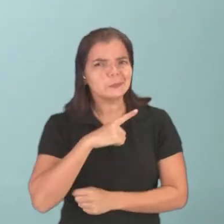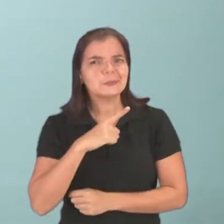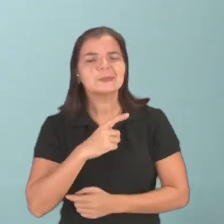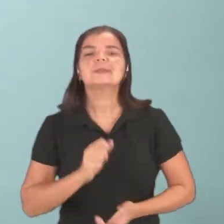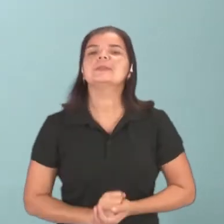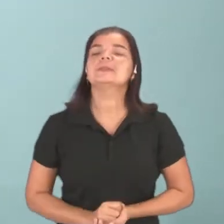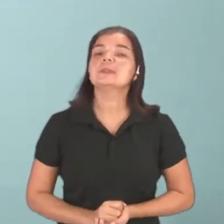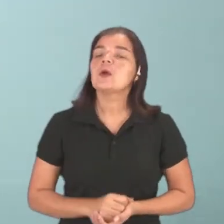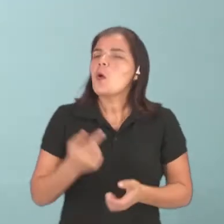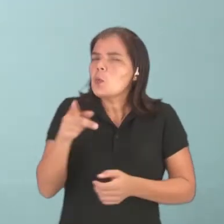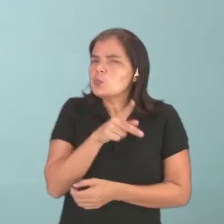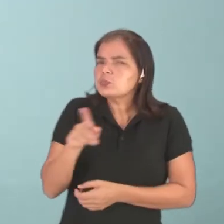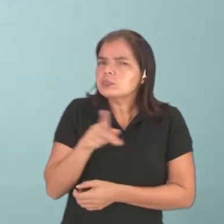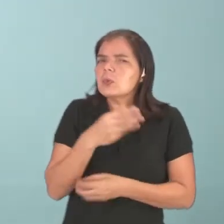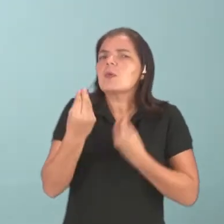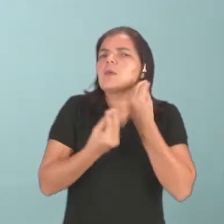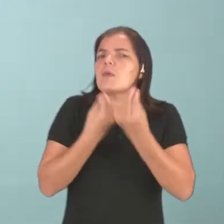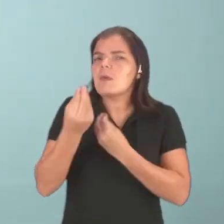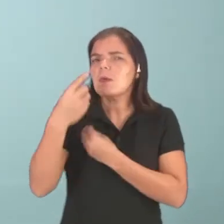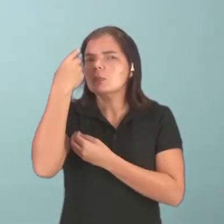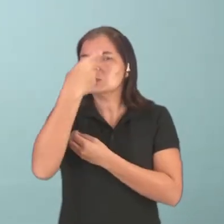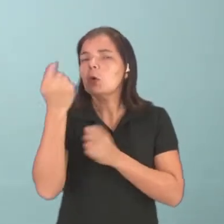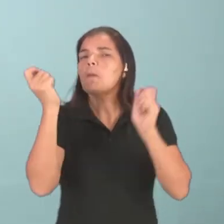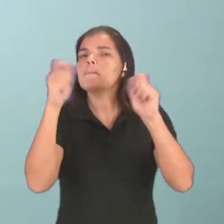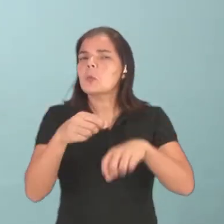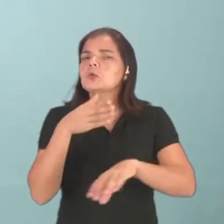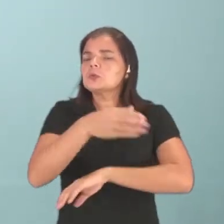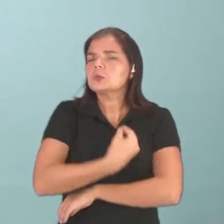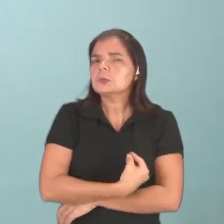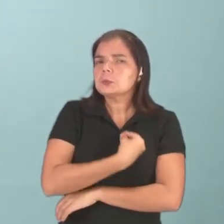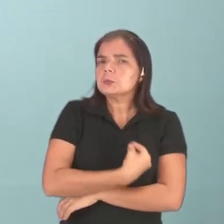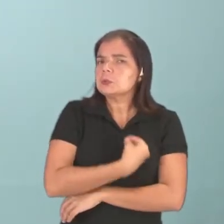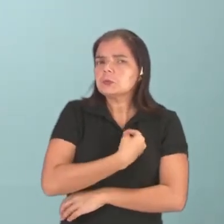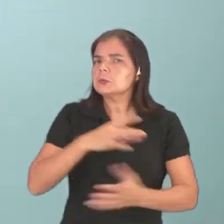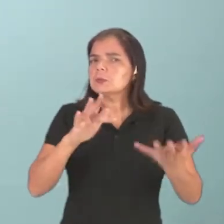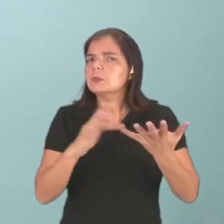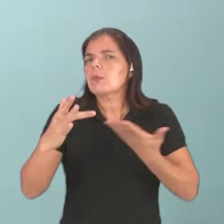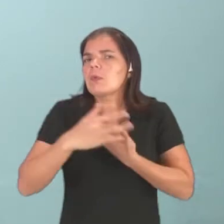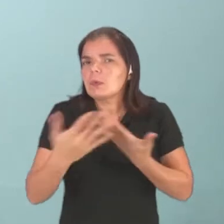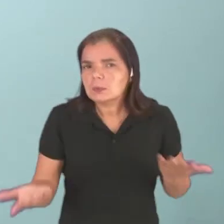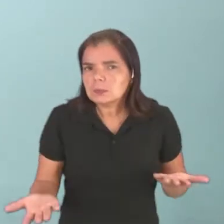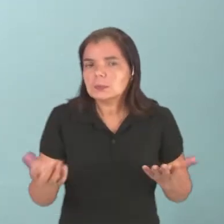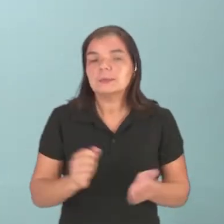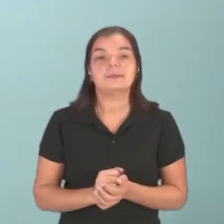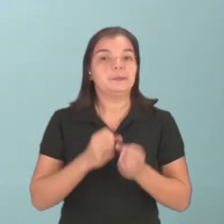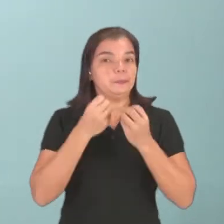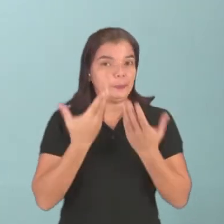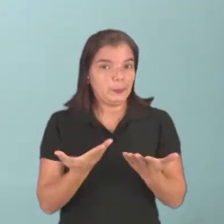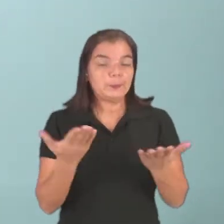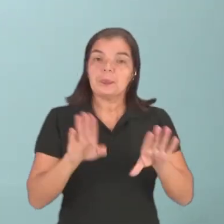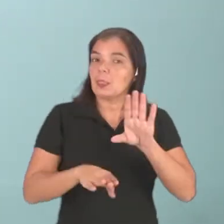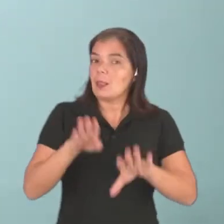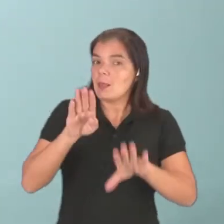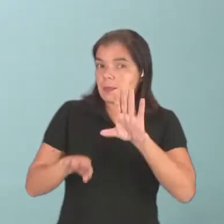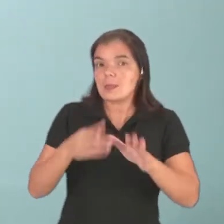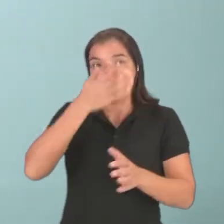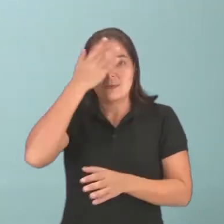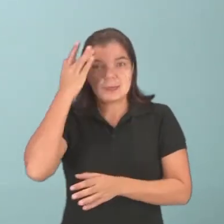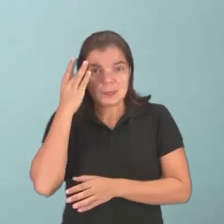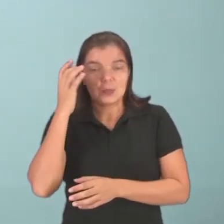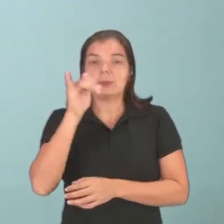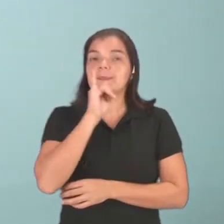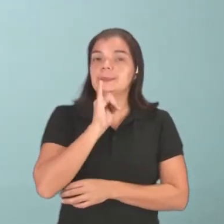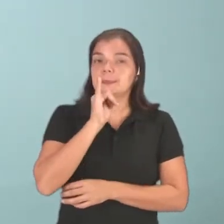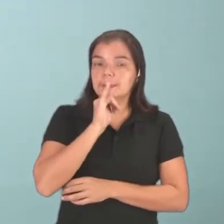Olha só, professor, como que o espanhol pode entrar na minha vida através das redes sociais? Bom, isso vai depender das pessoas,